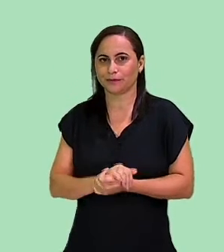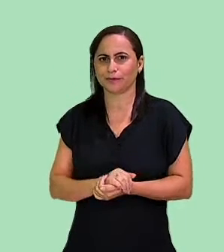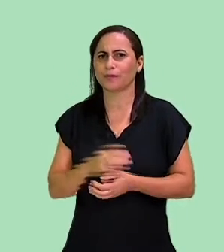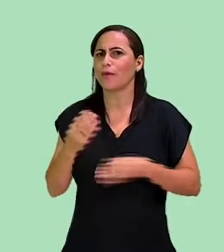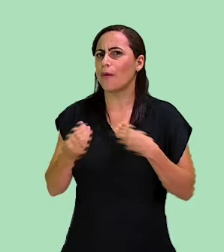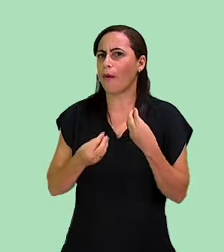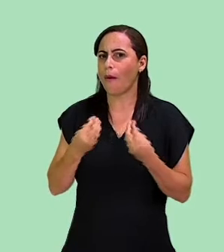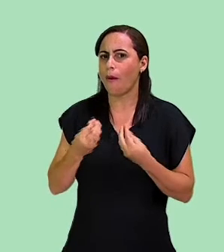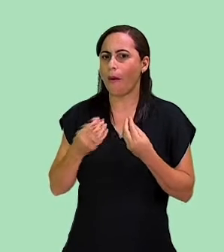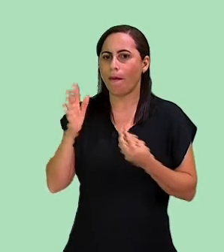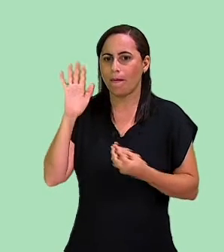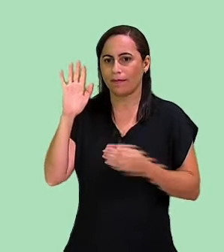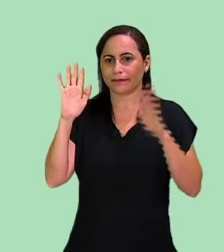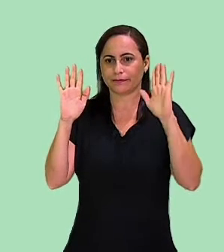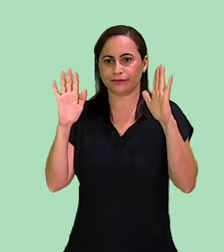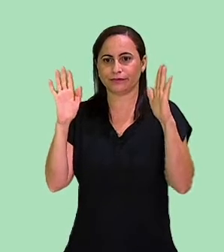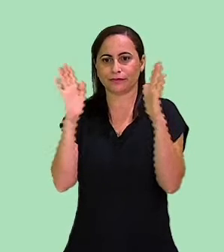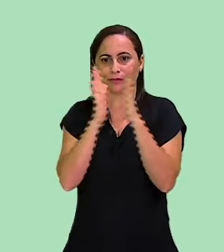mãos abertas, ó.